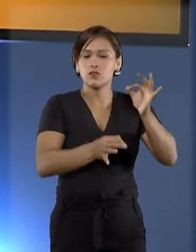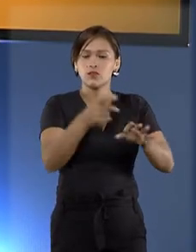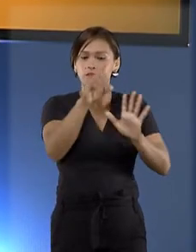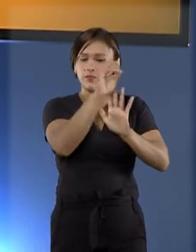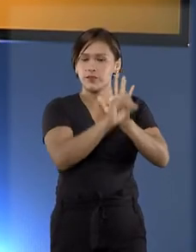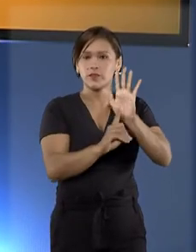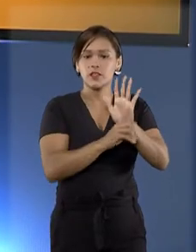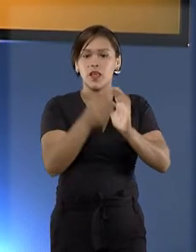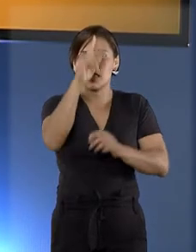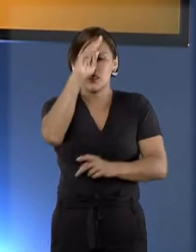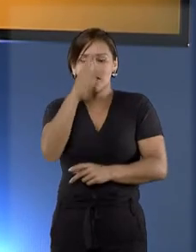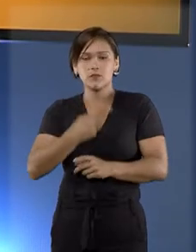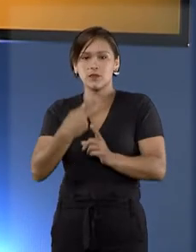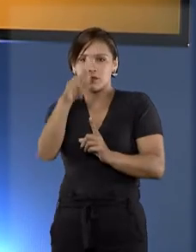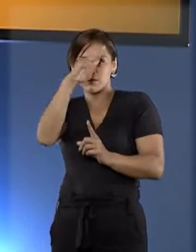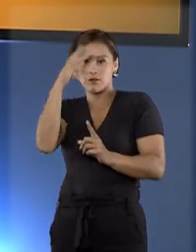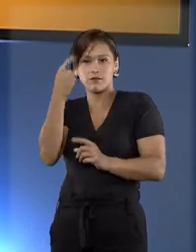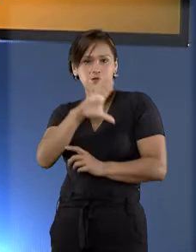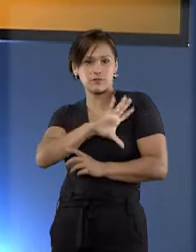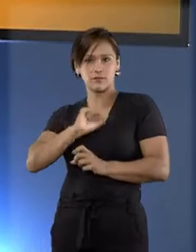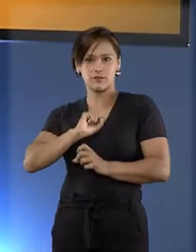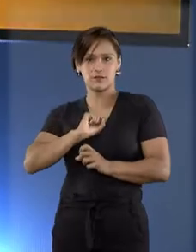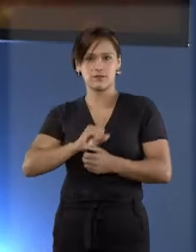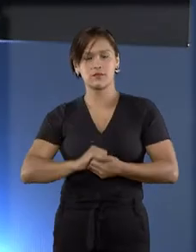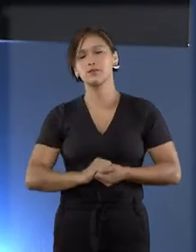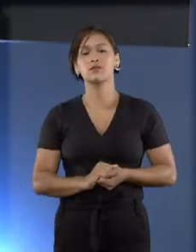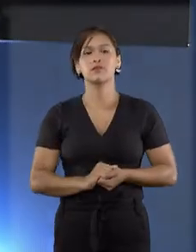consumidor nessas relações de consumo.